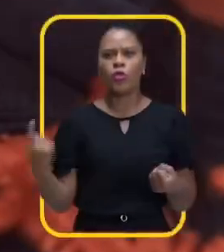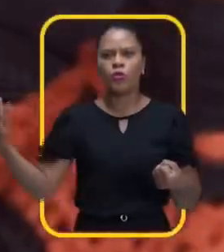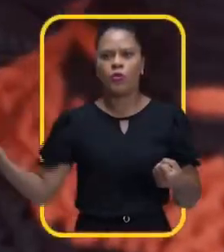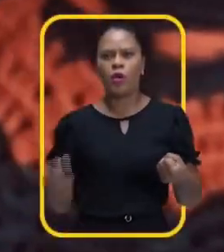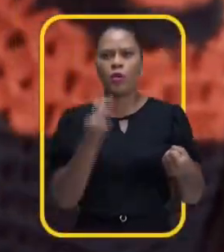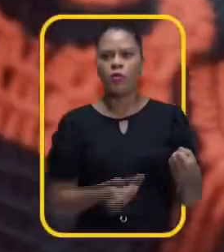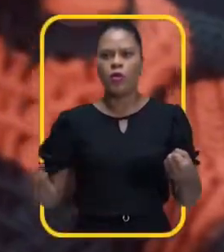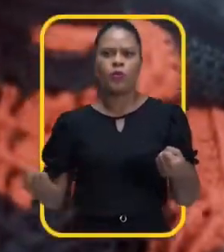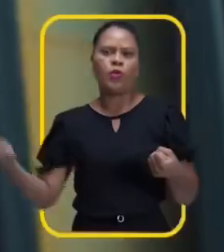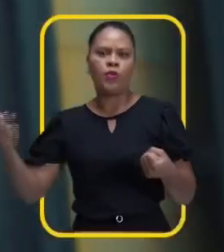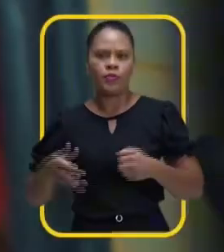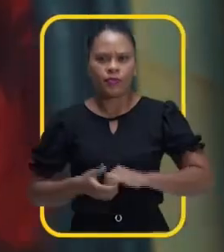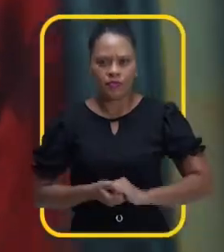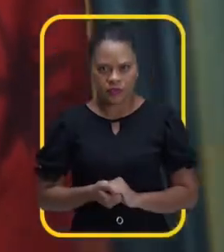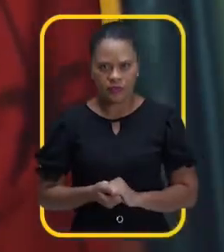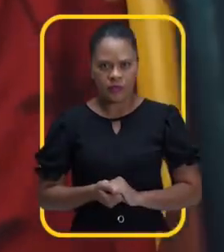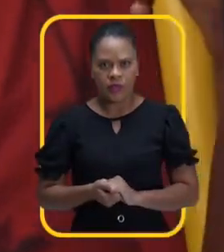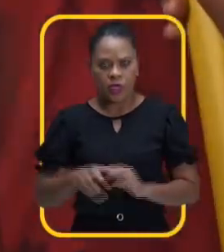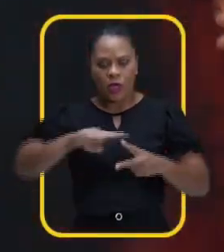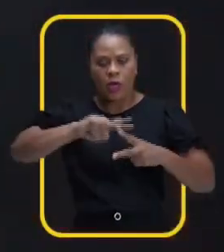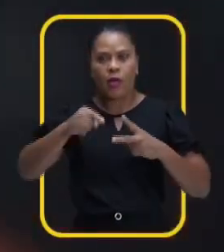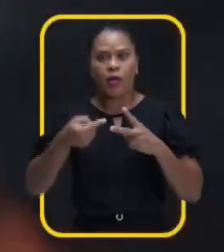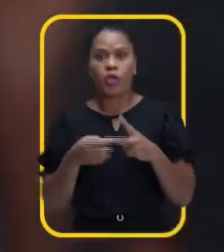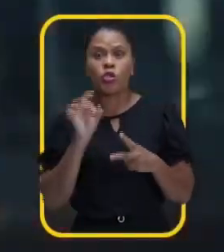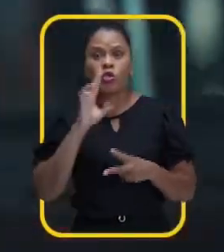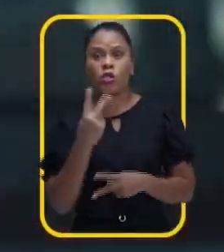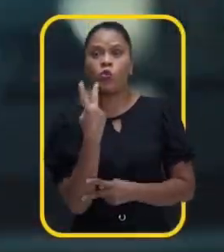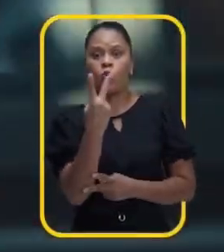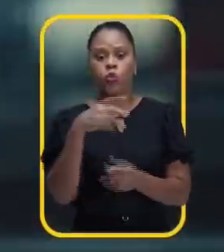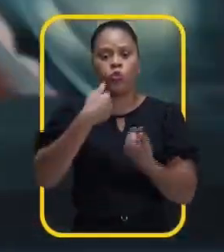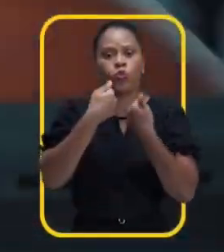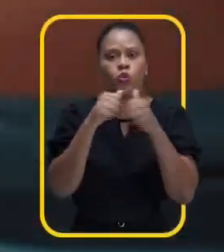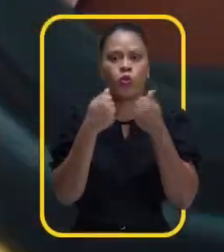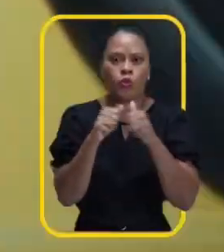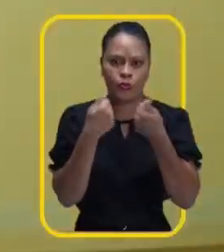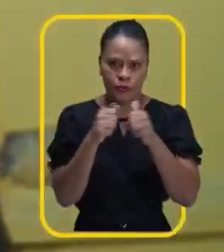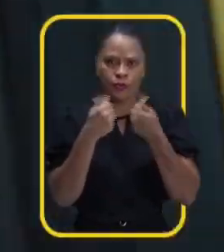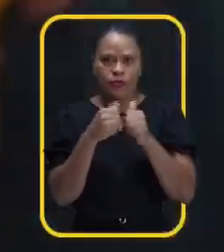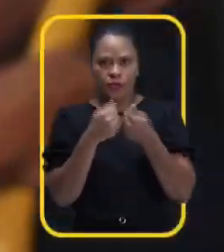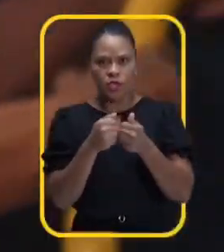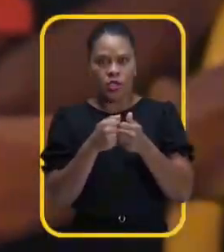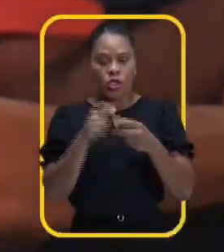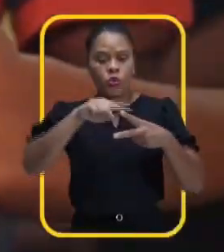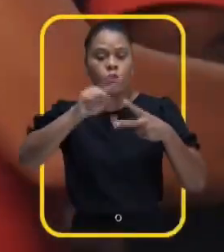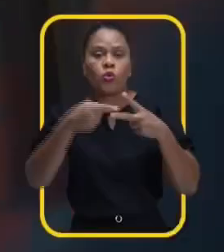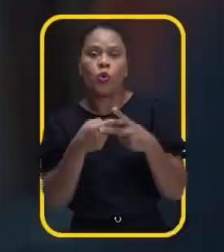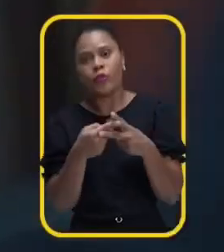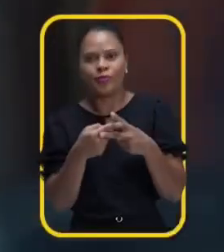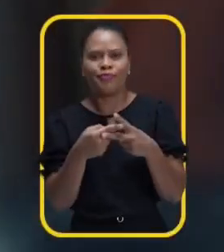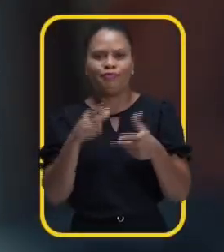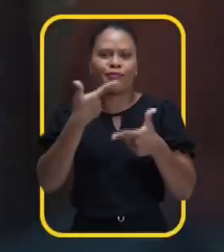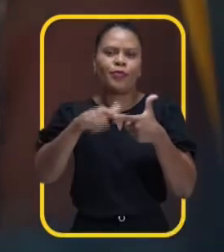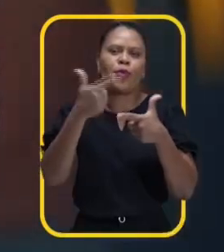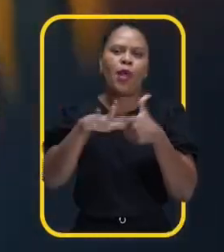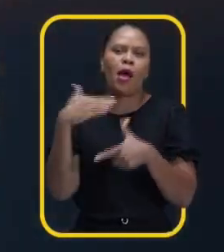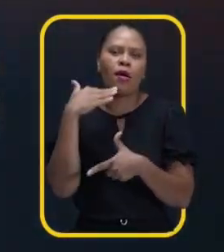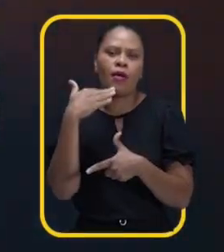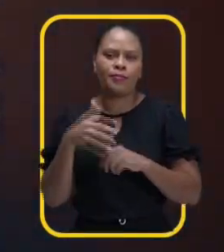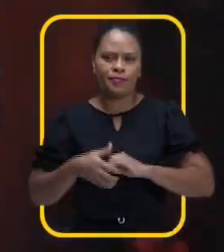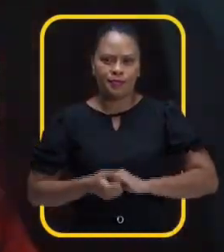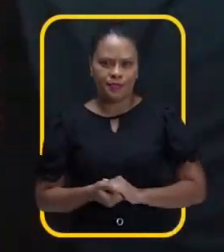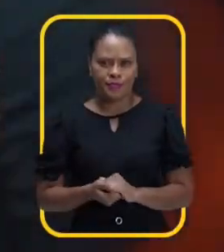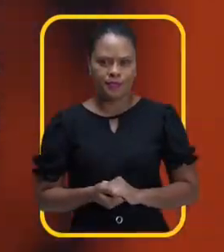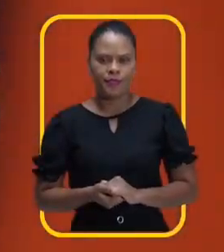pegando dinheiro, dando troco. As linhas só tem dois ônibus e todos os dois ônibus estão com